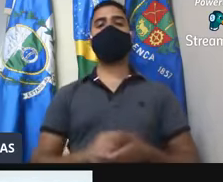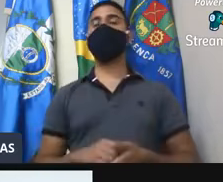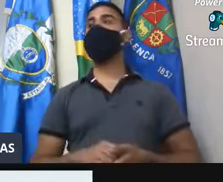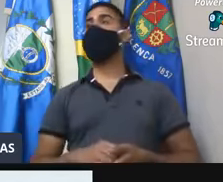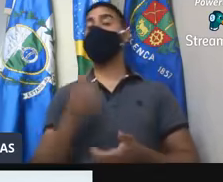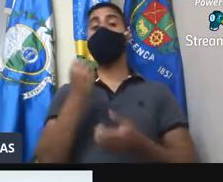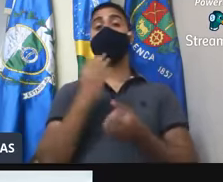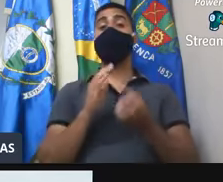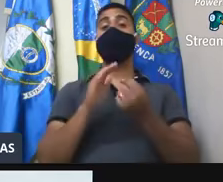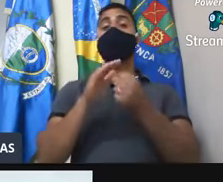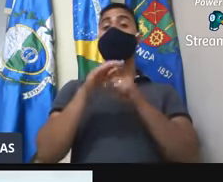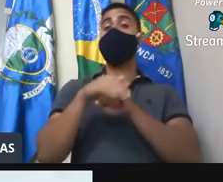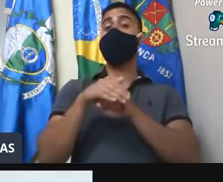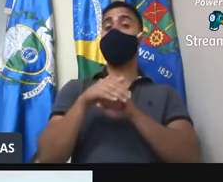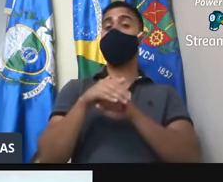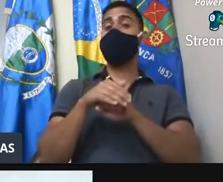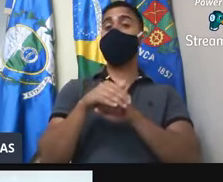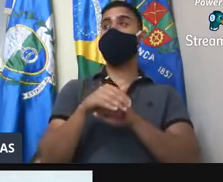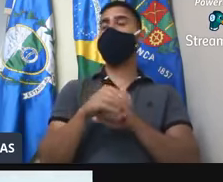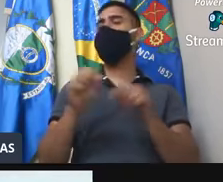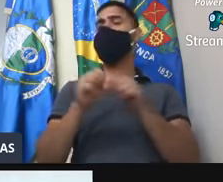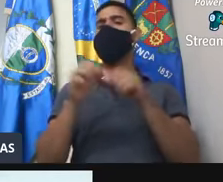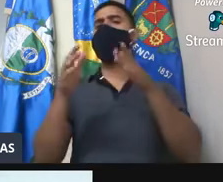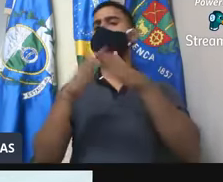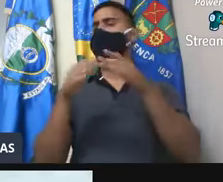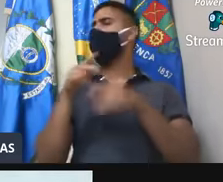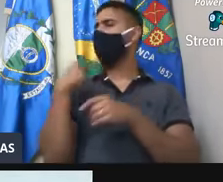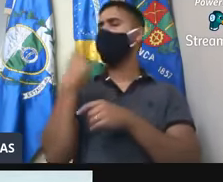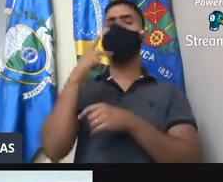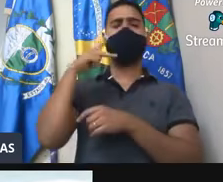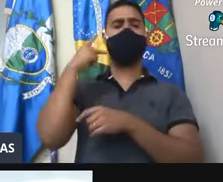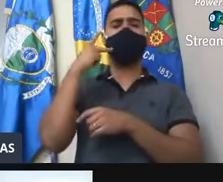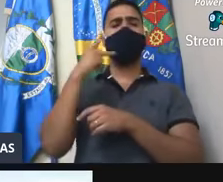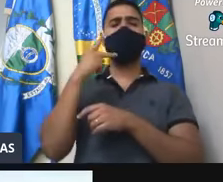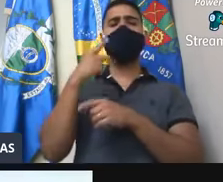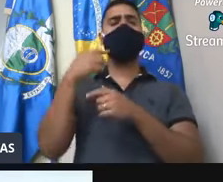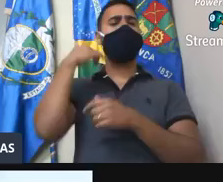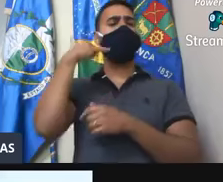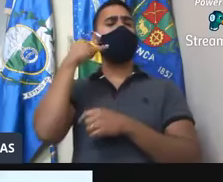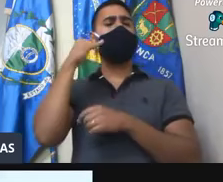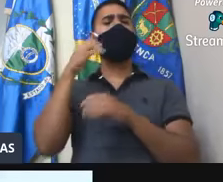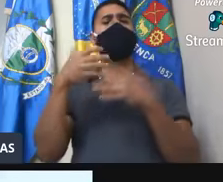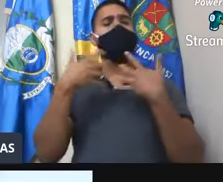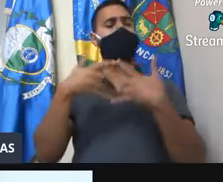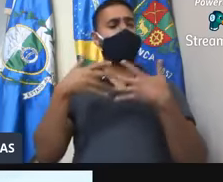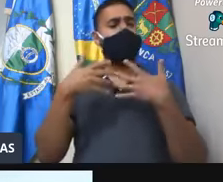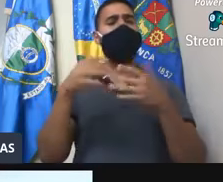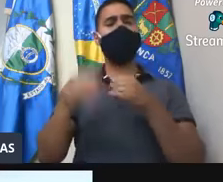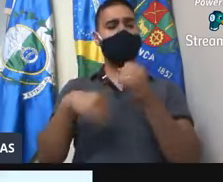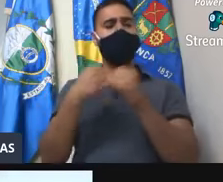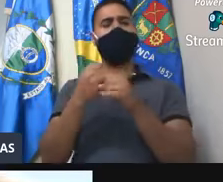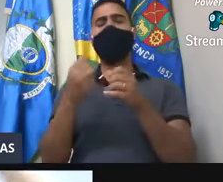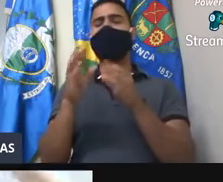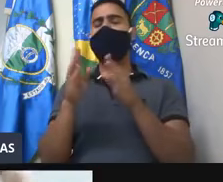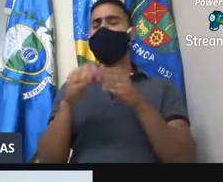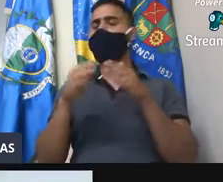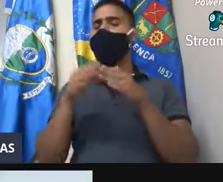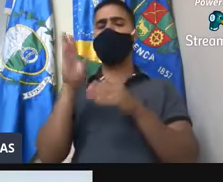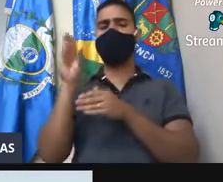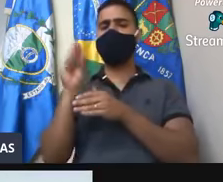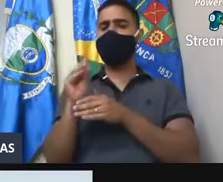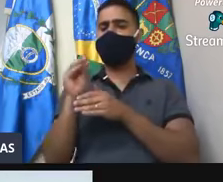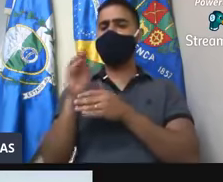noite a todos. Solicitamos aos senhores vereadores que o uso do celular interfere na transmissão, favor, desligar o som dos mesmos.